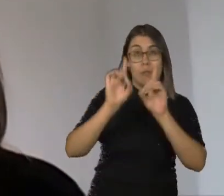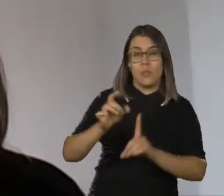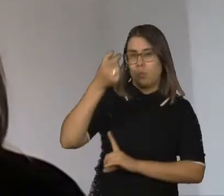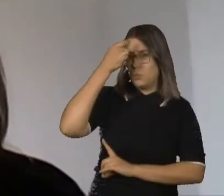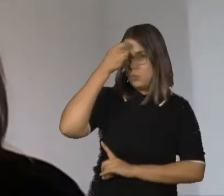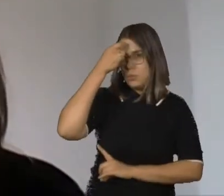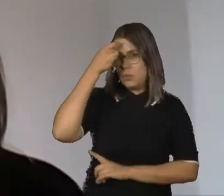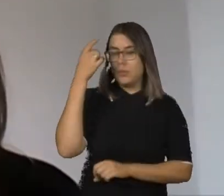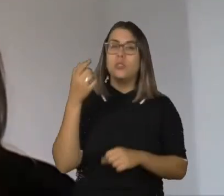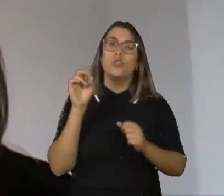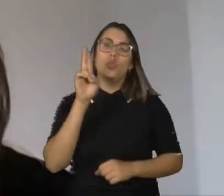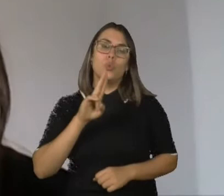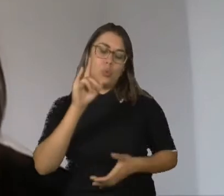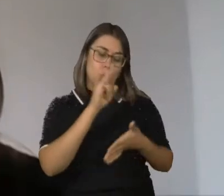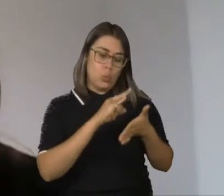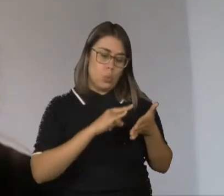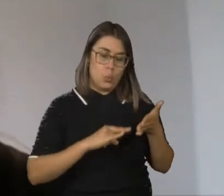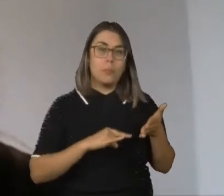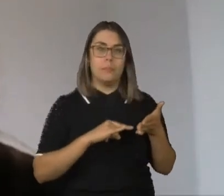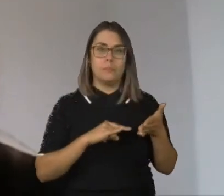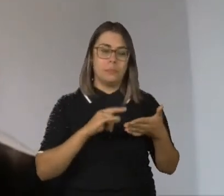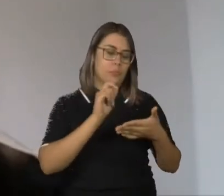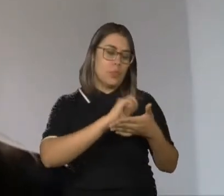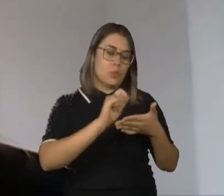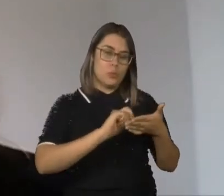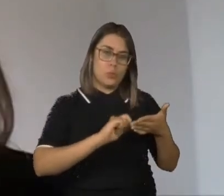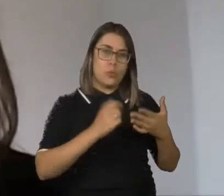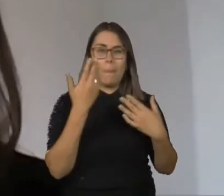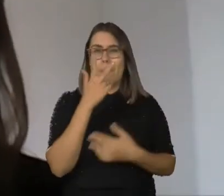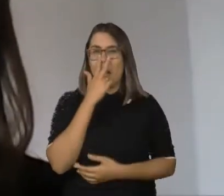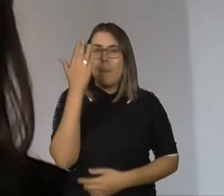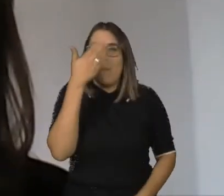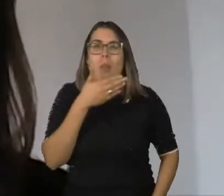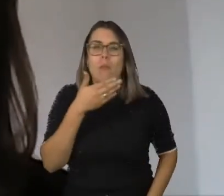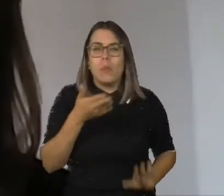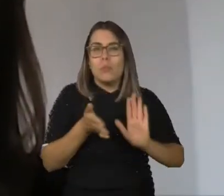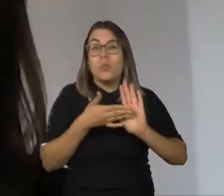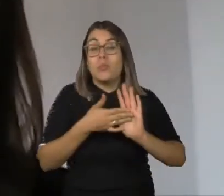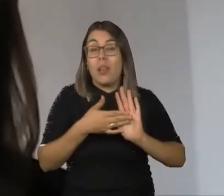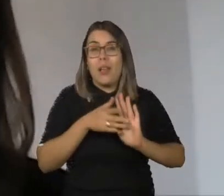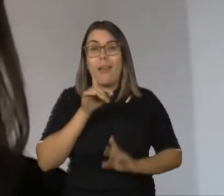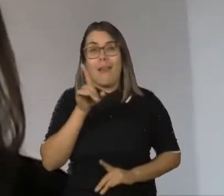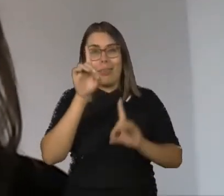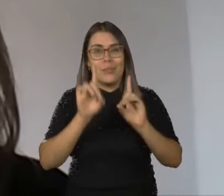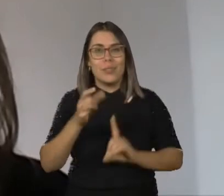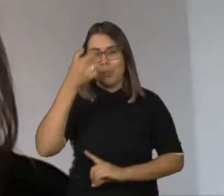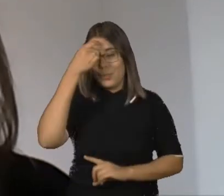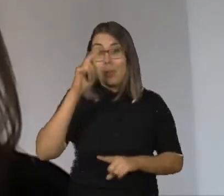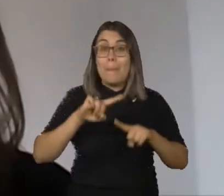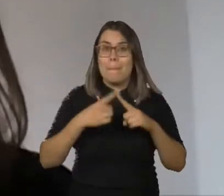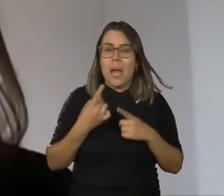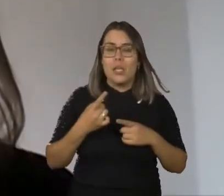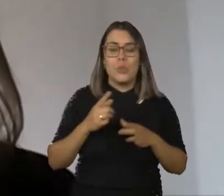aplicar testes individuais, mas quando há uma síndrome o diagnóstico está associado à característica física